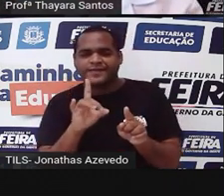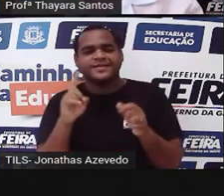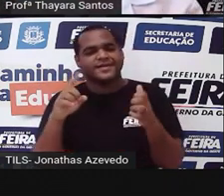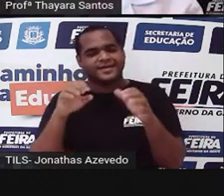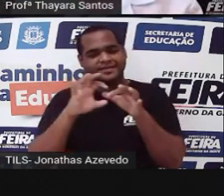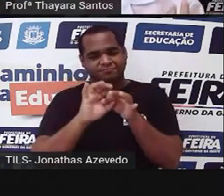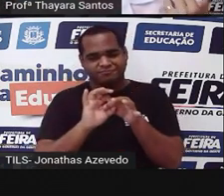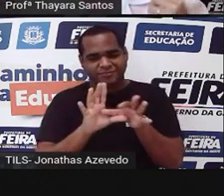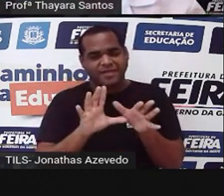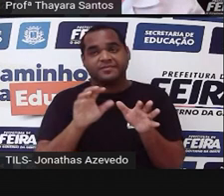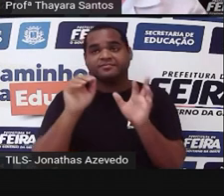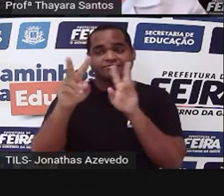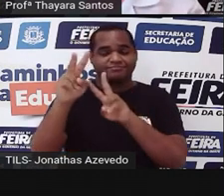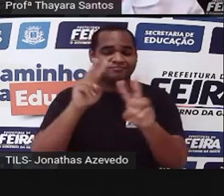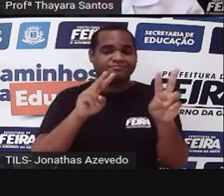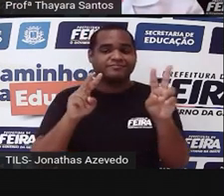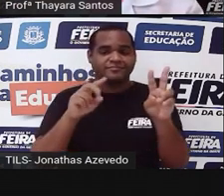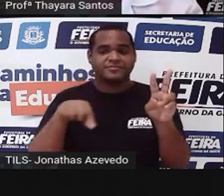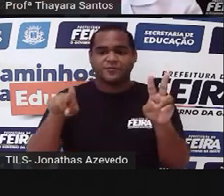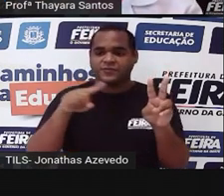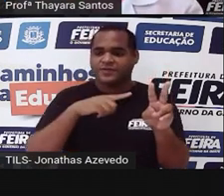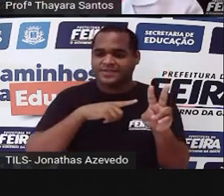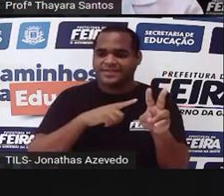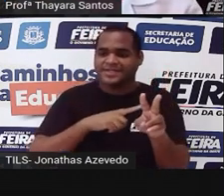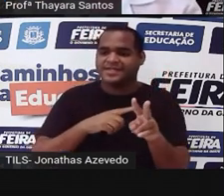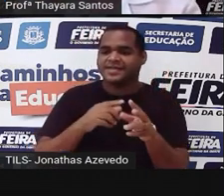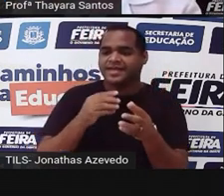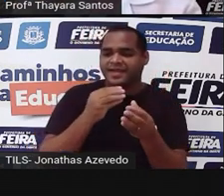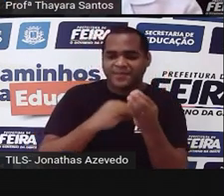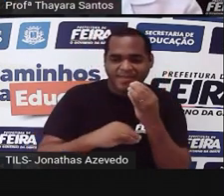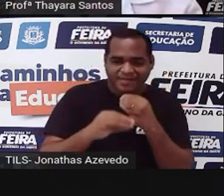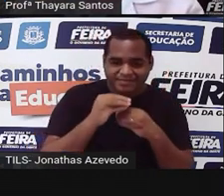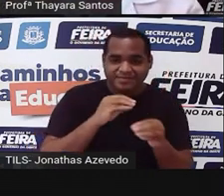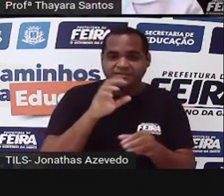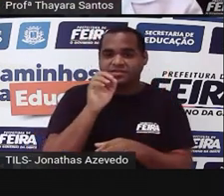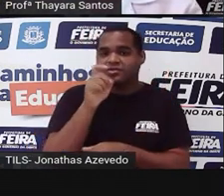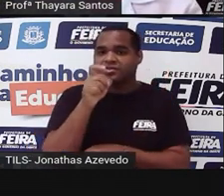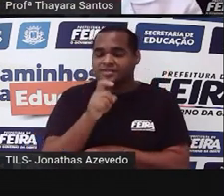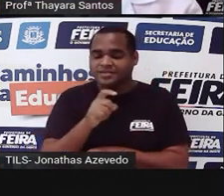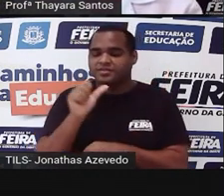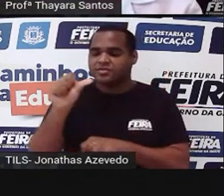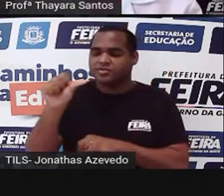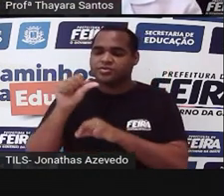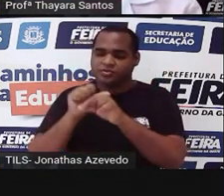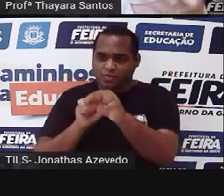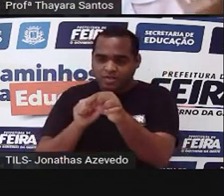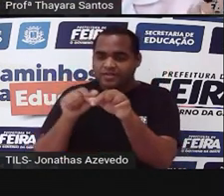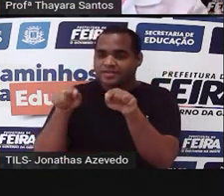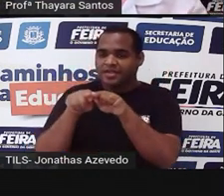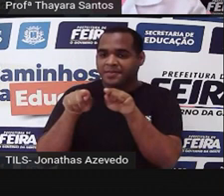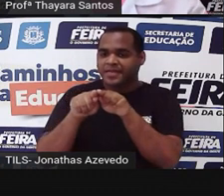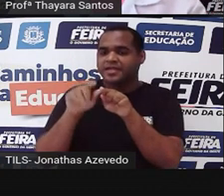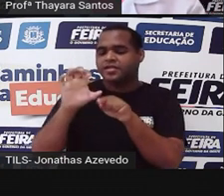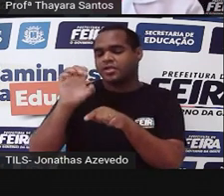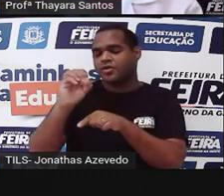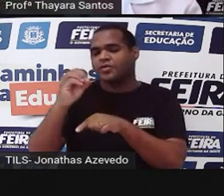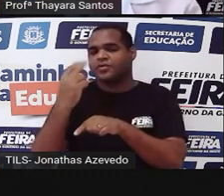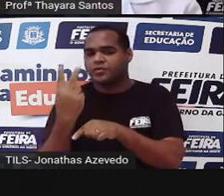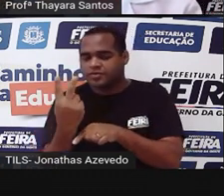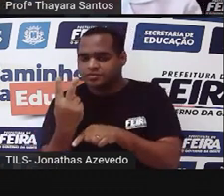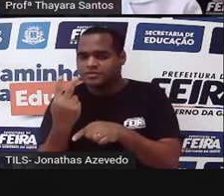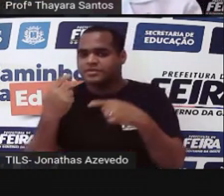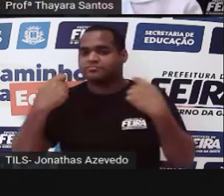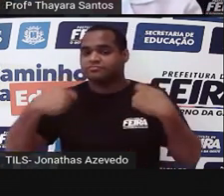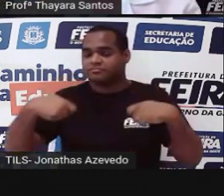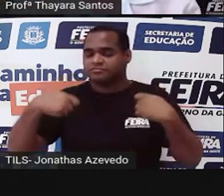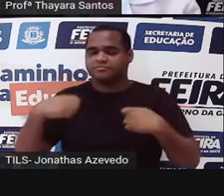liberam para a atmosfera e nós, animais, vamos lá e pegamos esse oxigênio. E em troca, gente dá para elas o gás carbônico, que elas